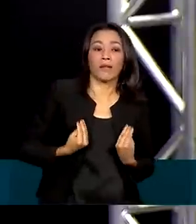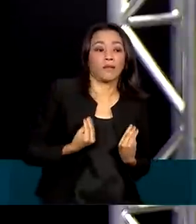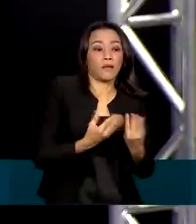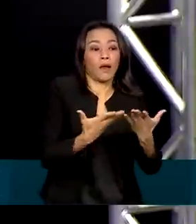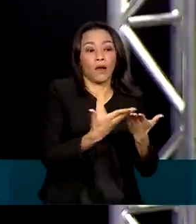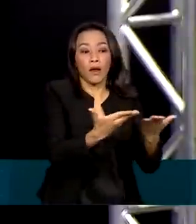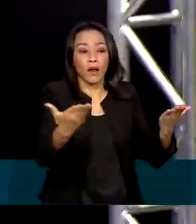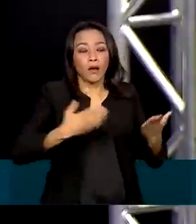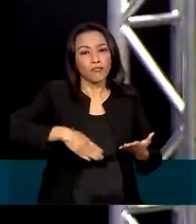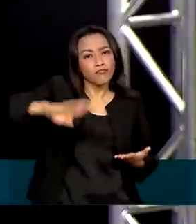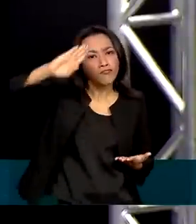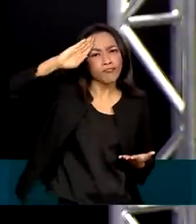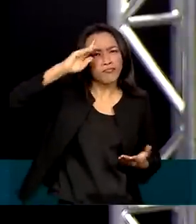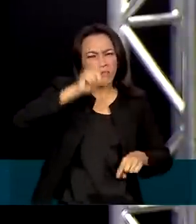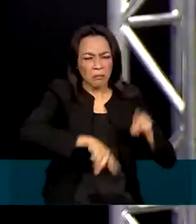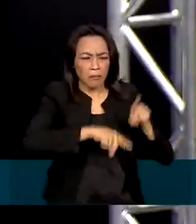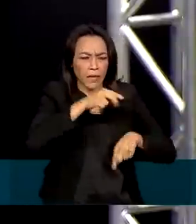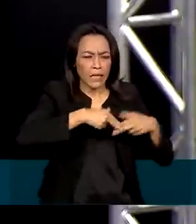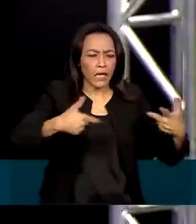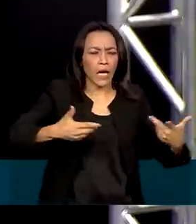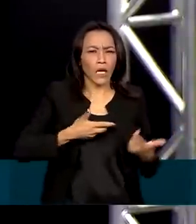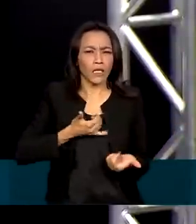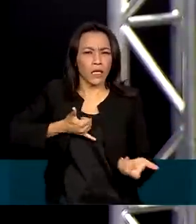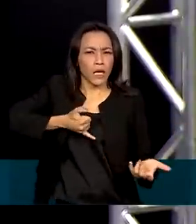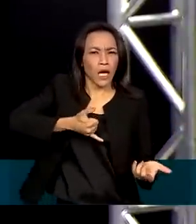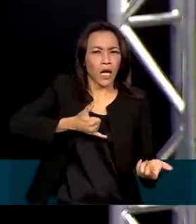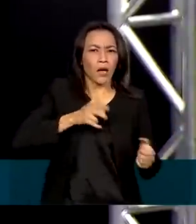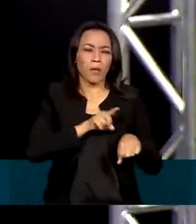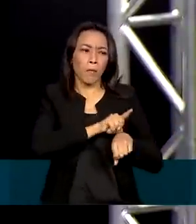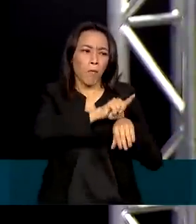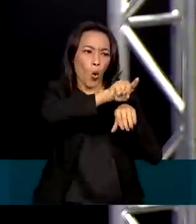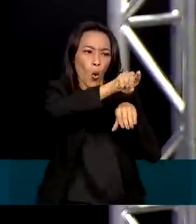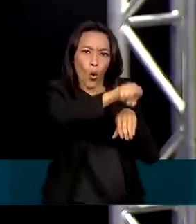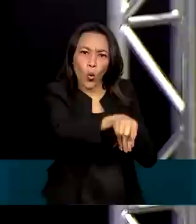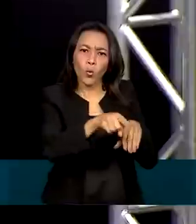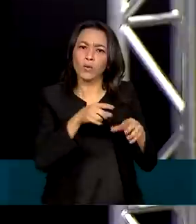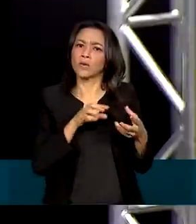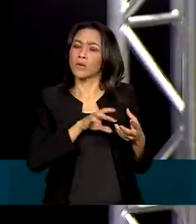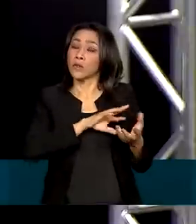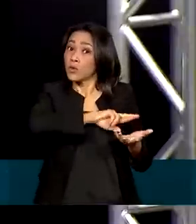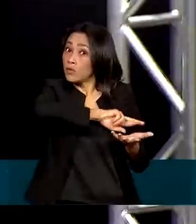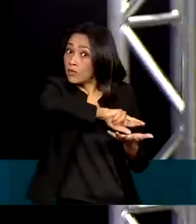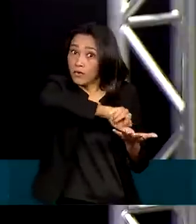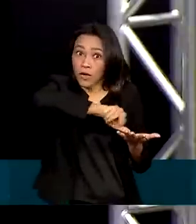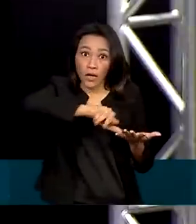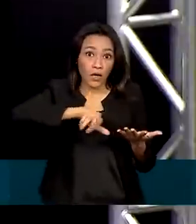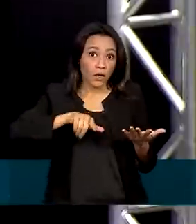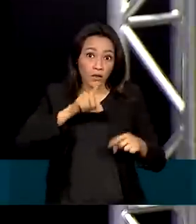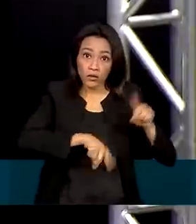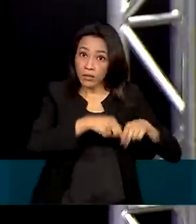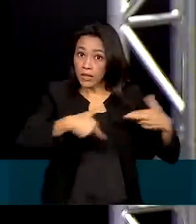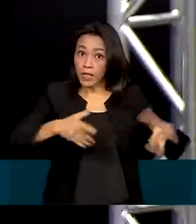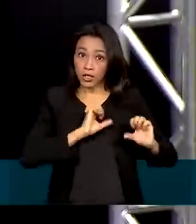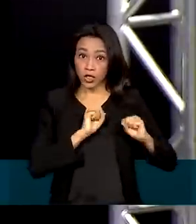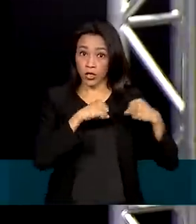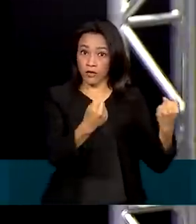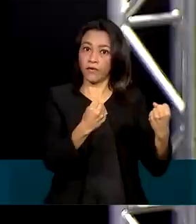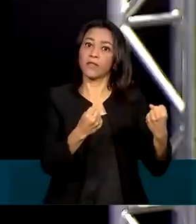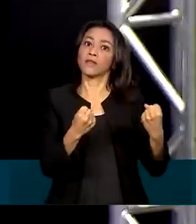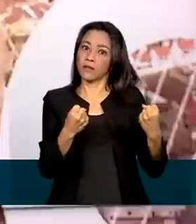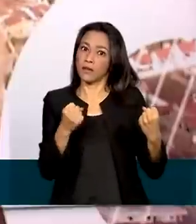de armamentos, equipamentos e sistemas de defesa tecnologicamente